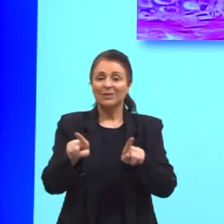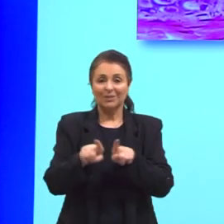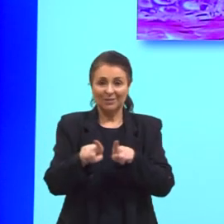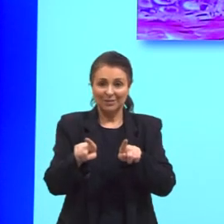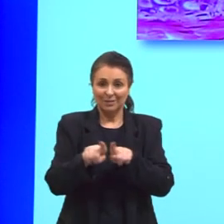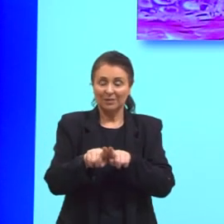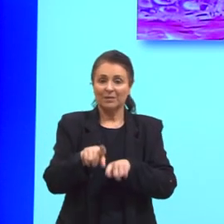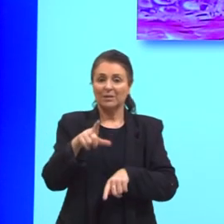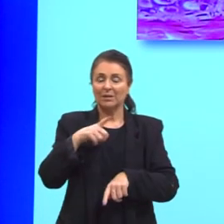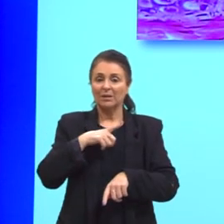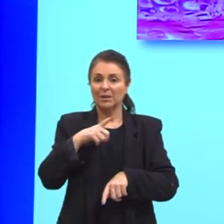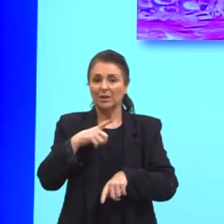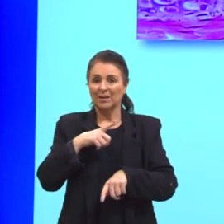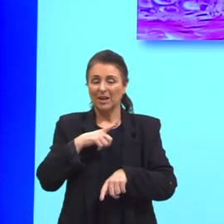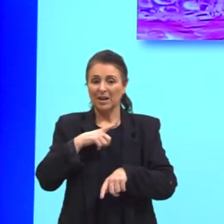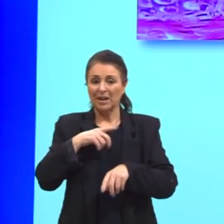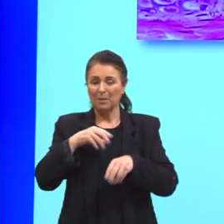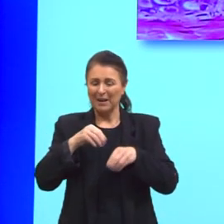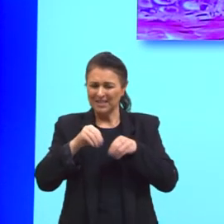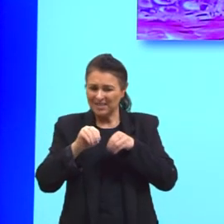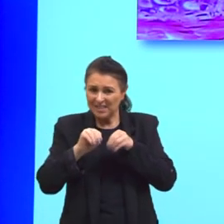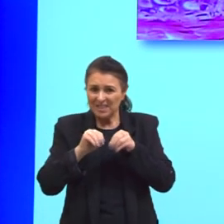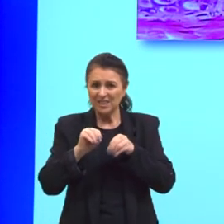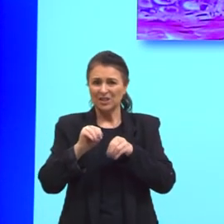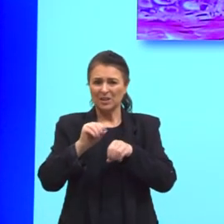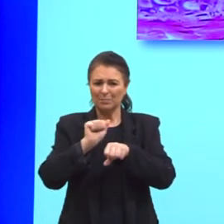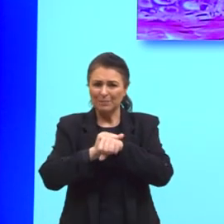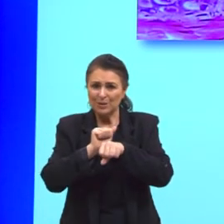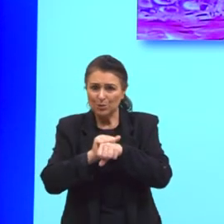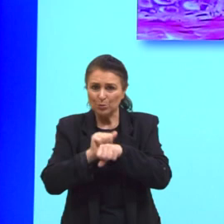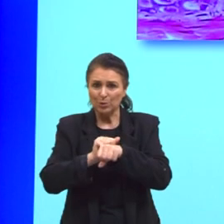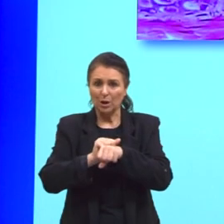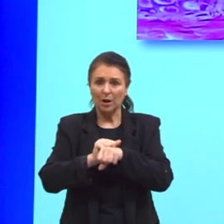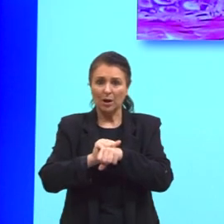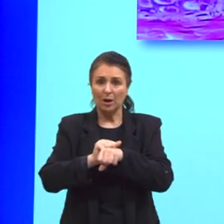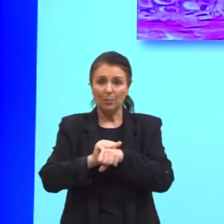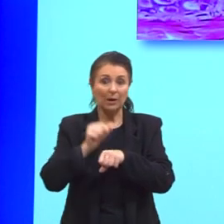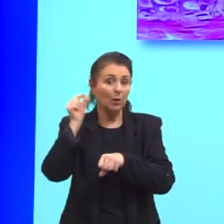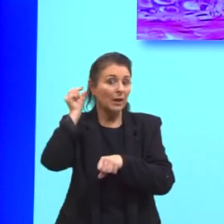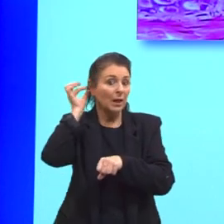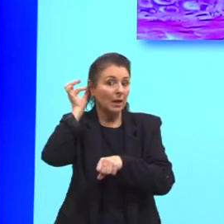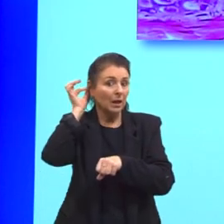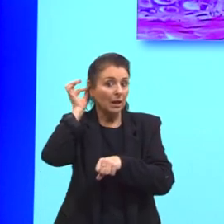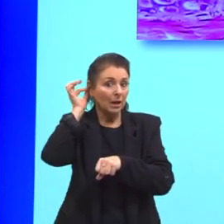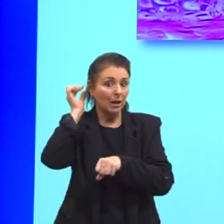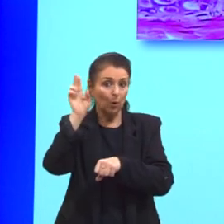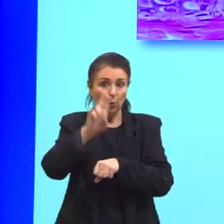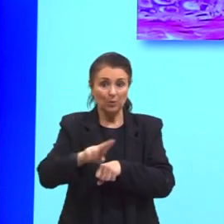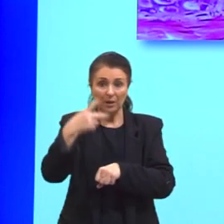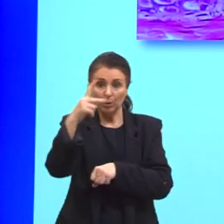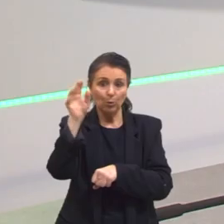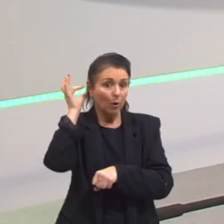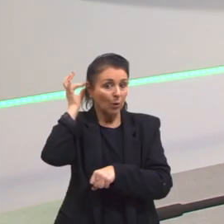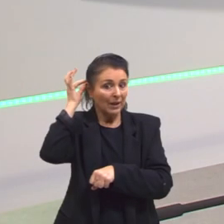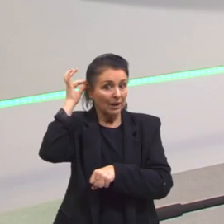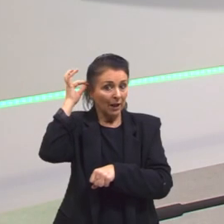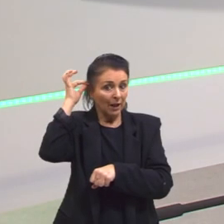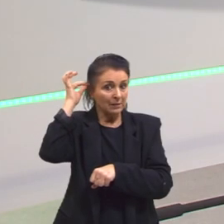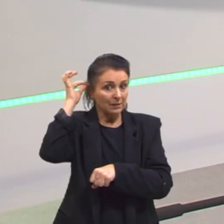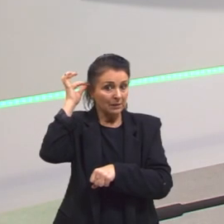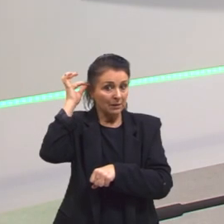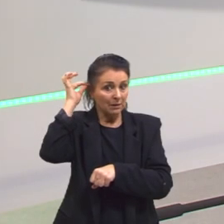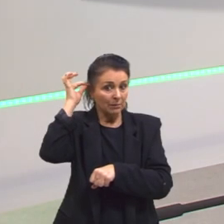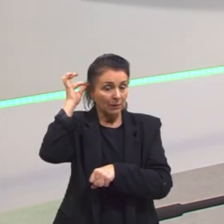Possui consistência mais rígida. Coloca a mão aí agora na tua orelha. Pega a orelha. Pega a orelha. A parte de cima, principalmente.